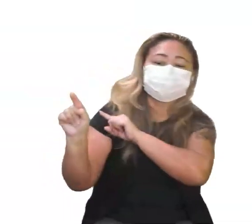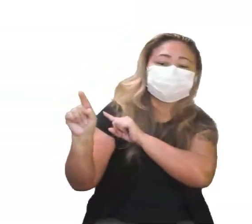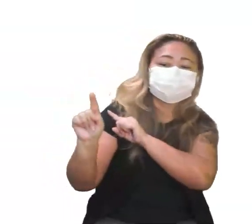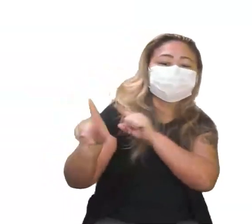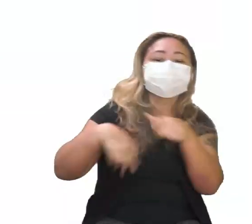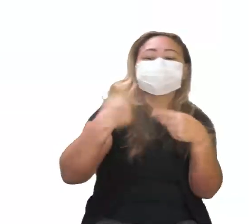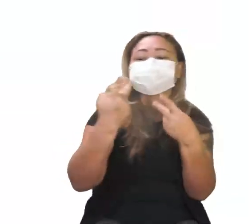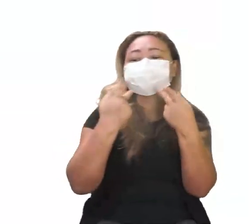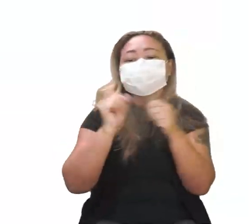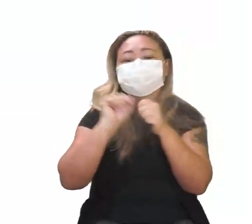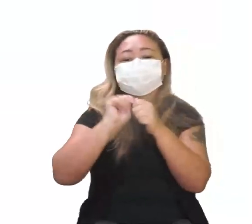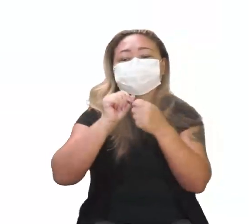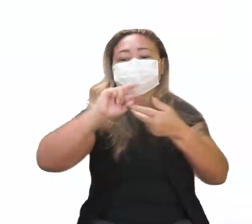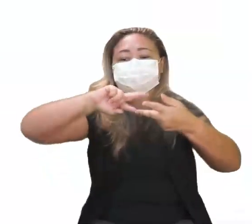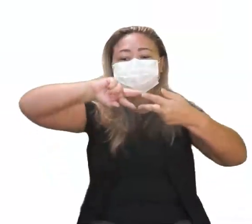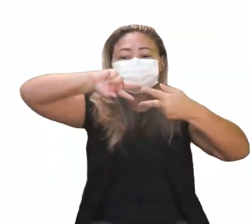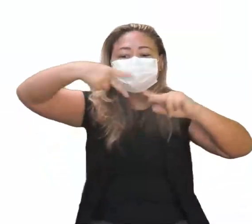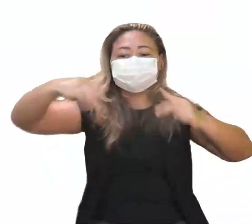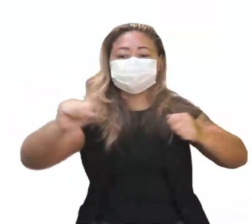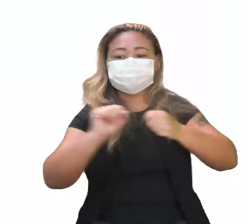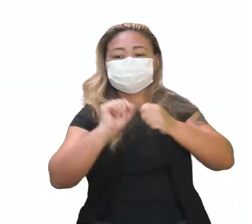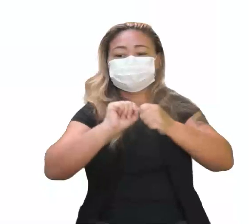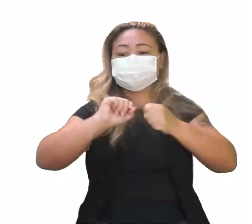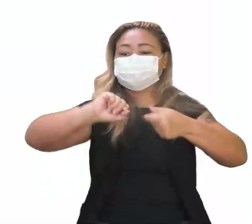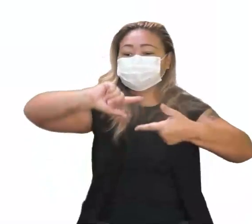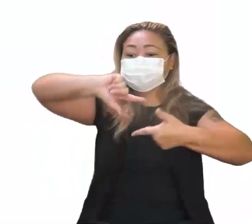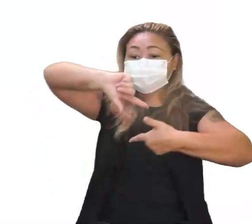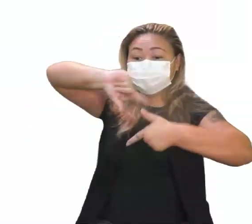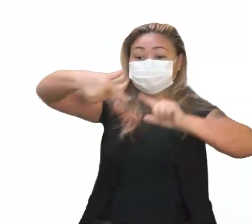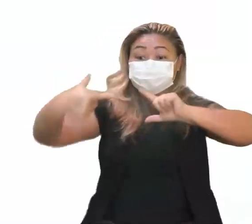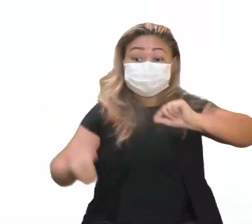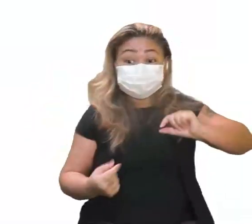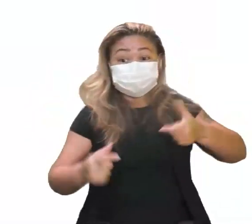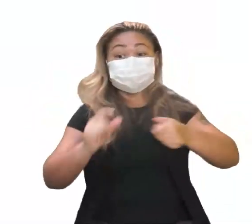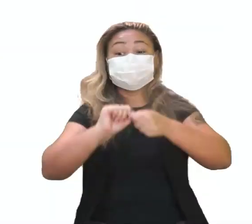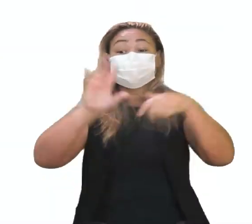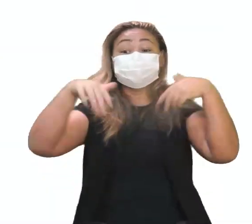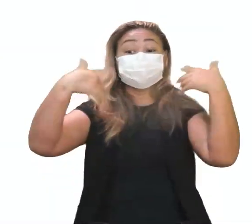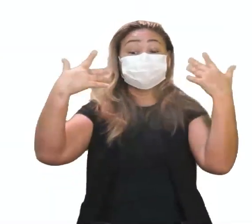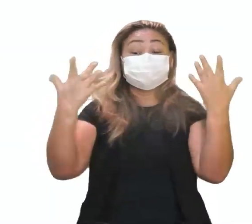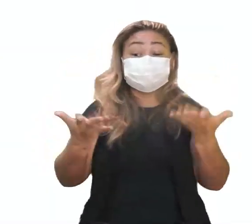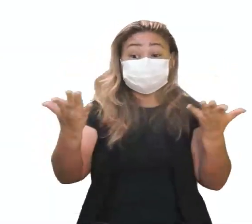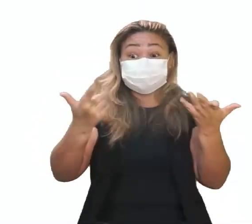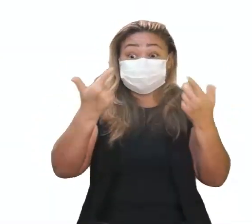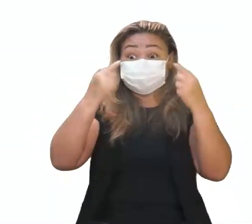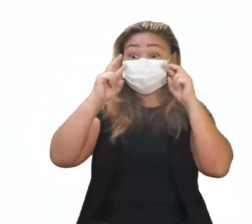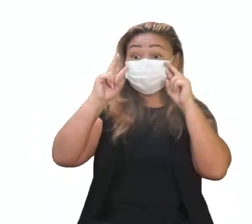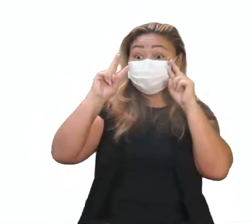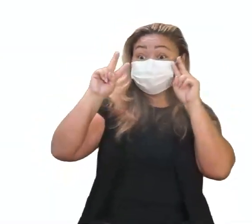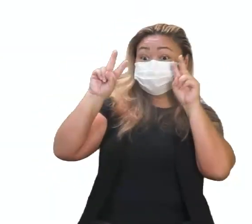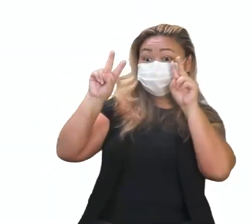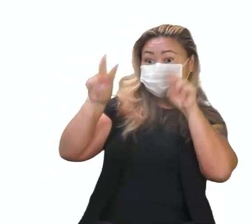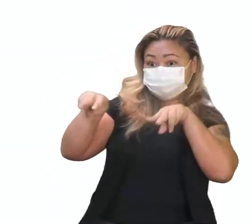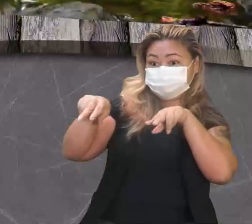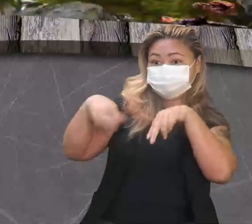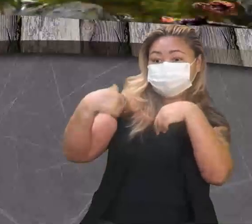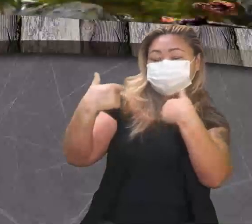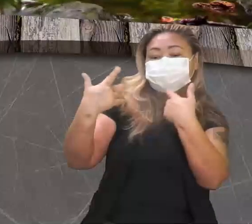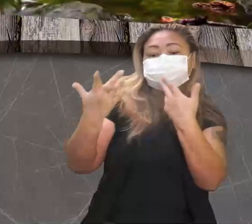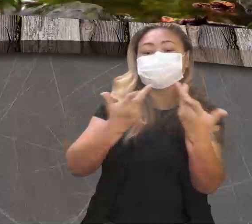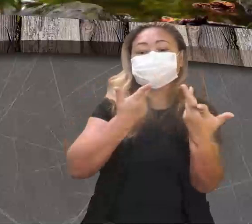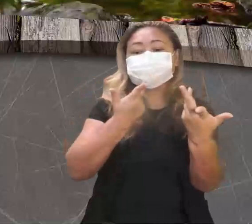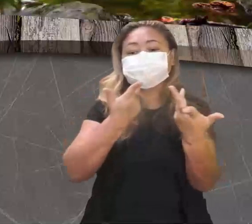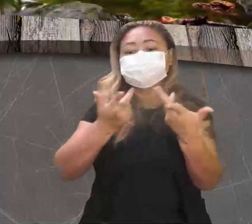Então, falamos sobre a genética moderna, tá? Então, olha aqui pra mim. Quando nós